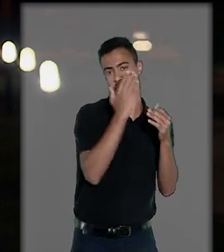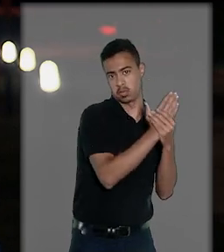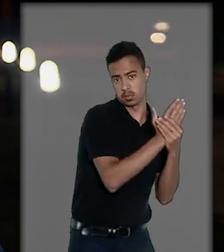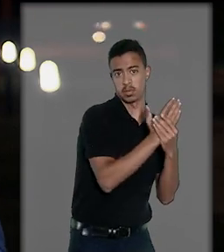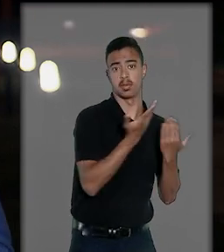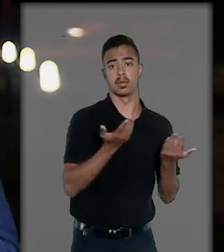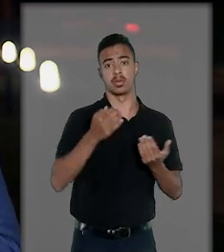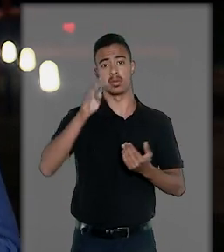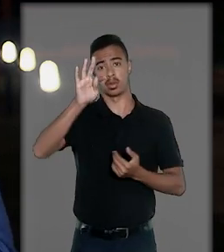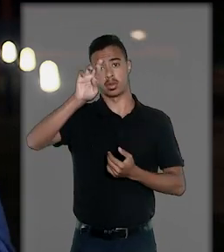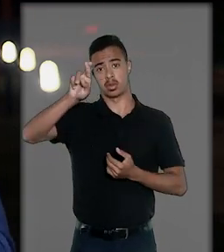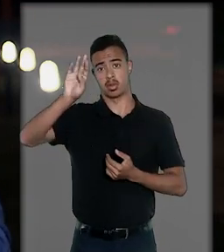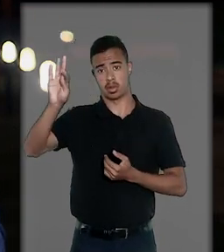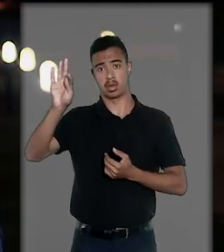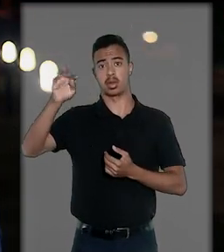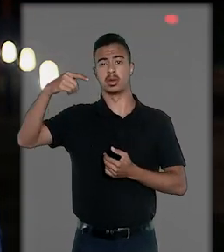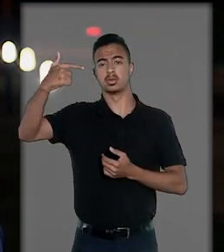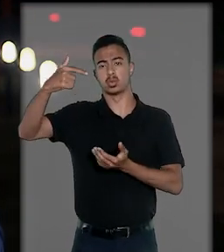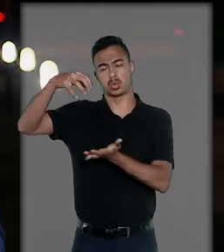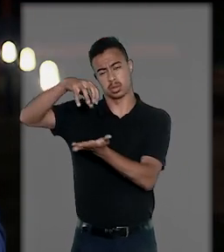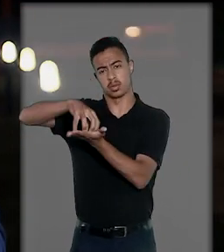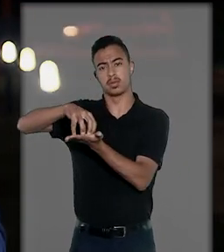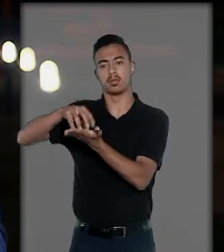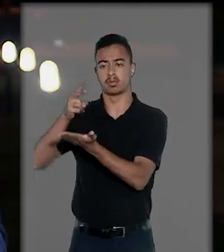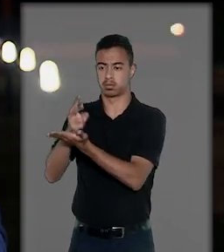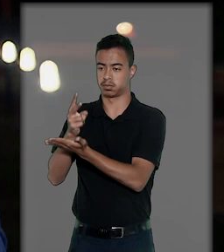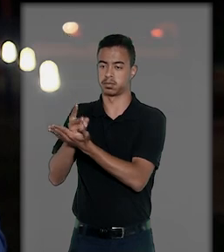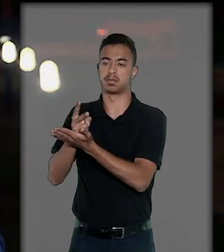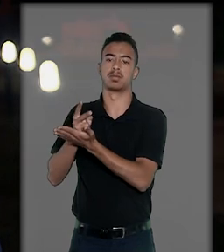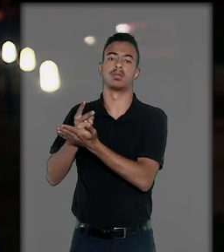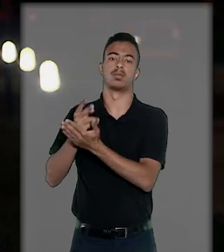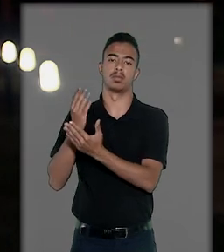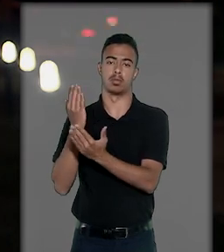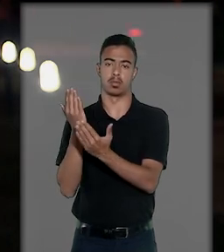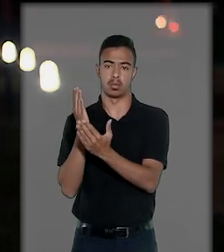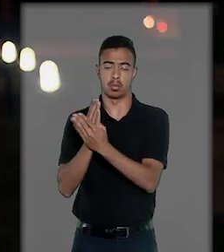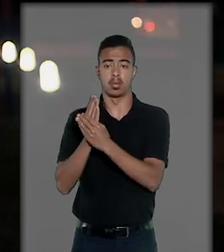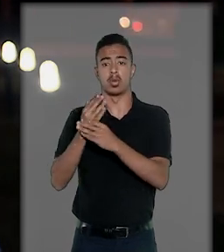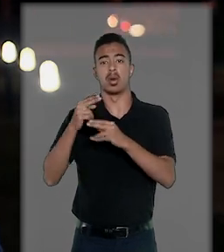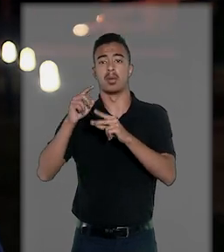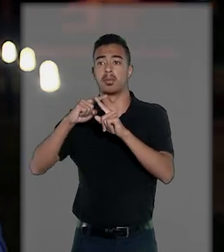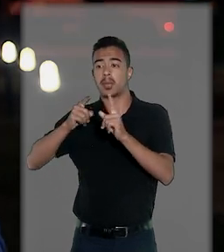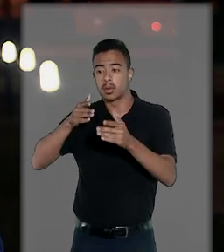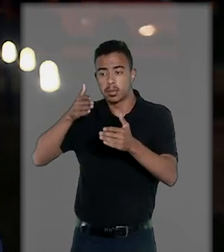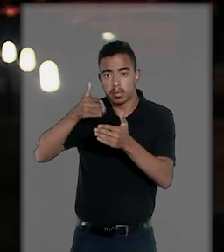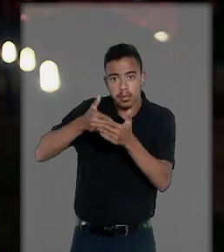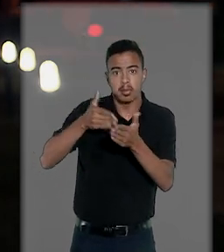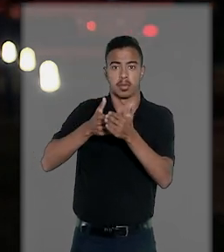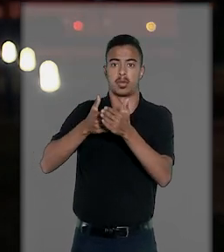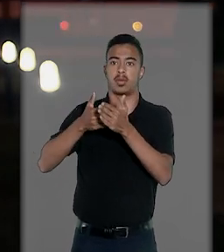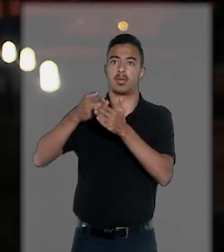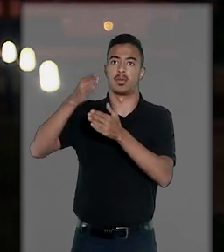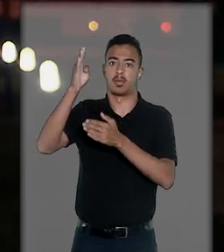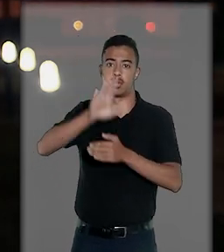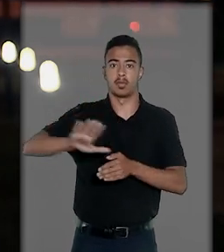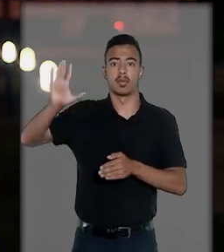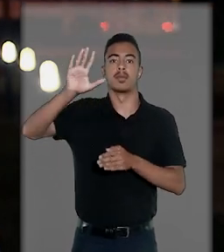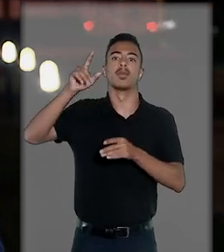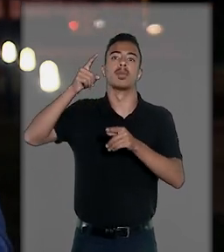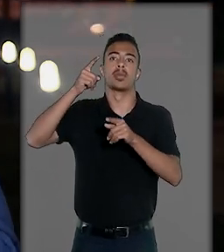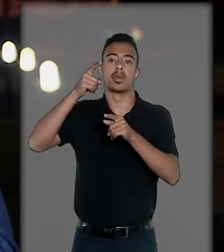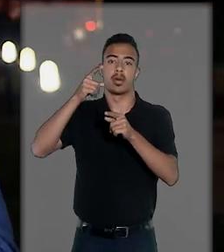concessão da liminar. O Tribunal Regional do Trabalho da Segunda Região manteve a sentença para impedir que a União desconte os valores.